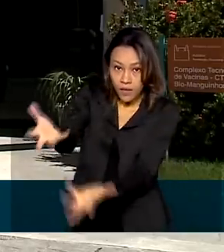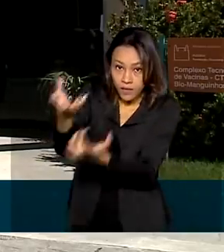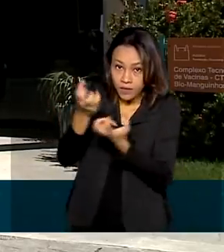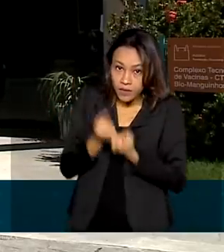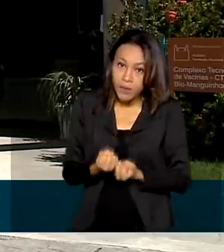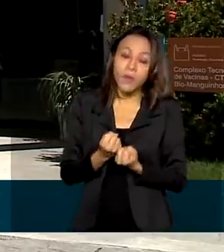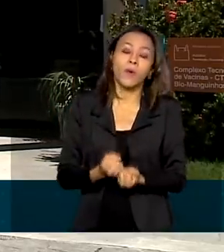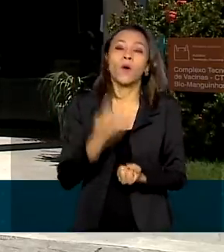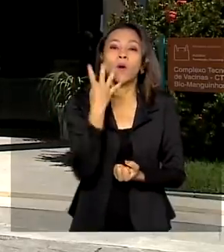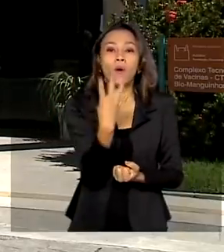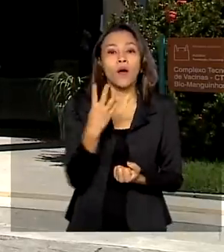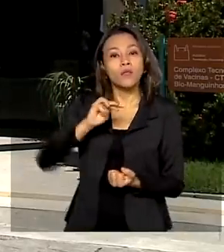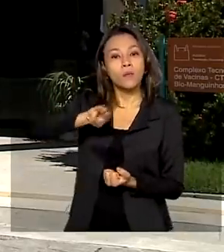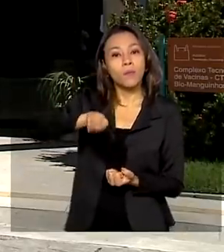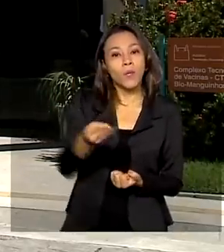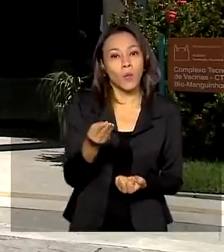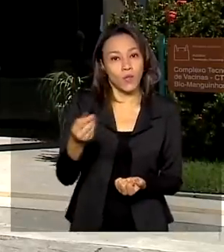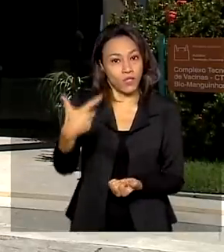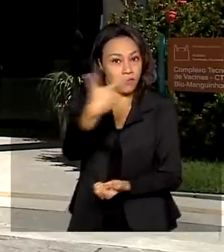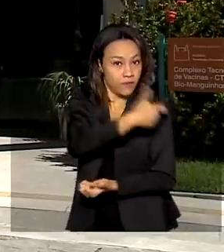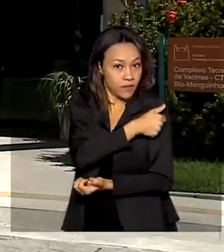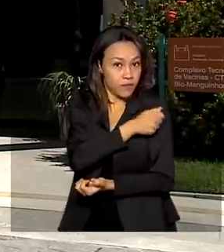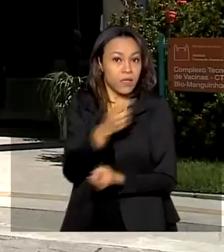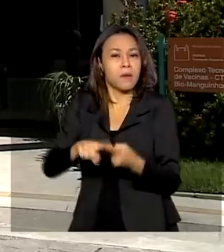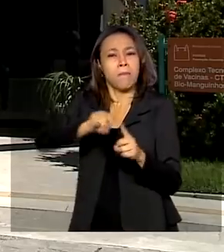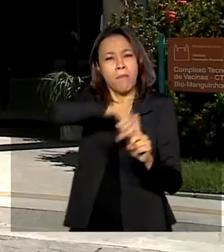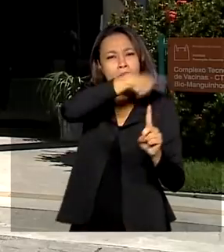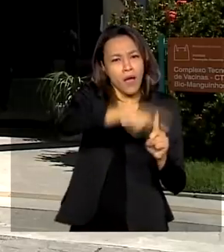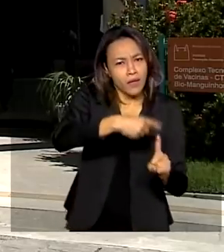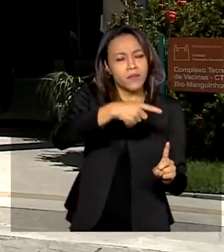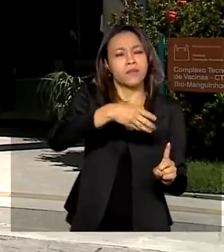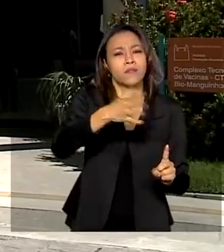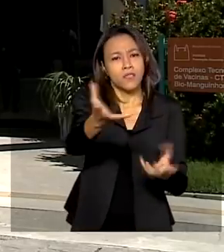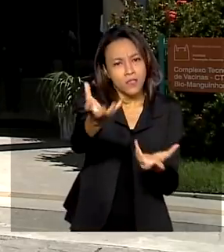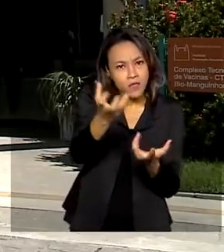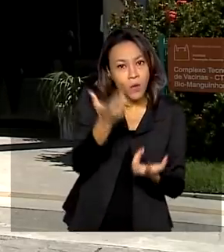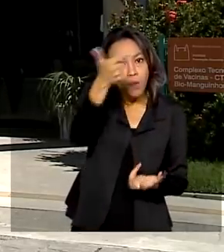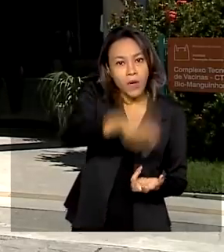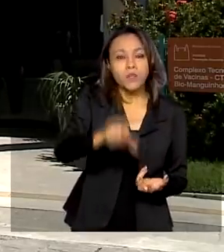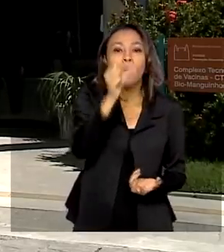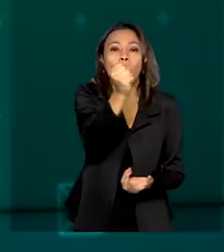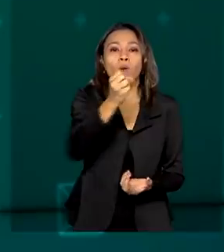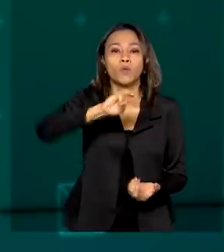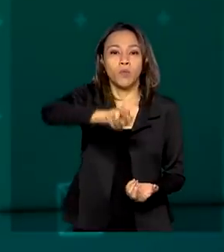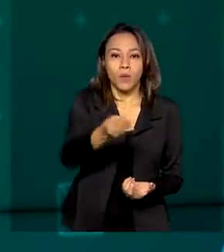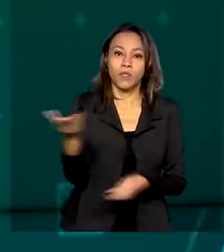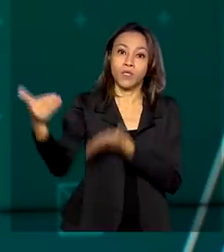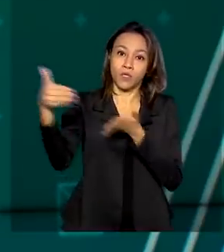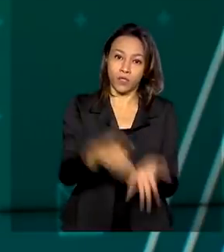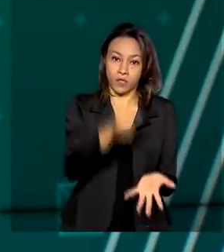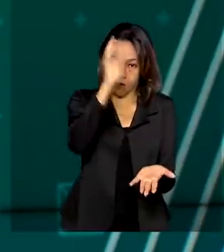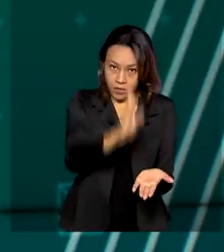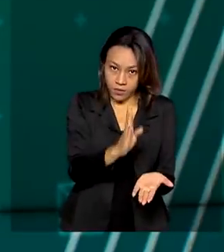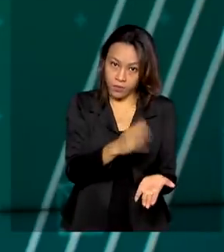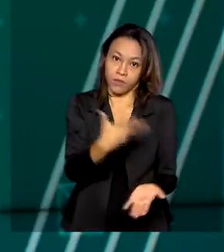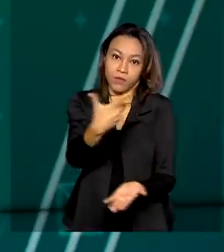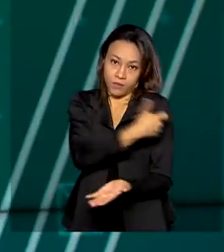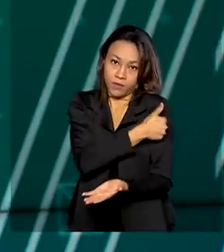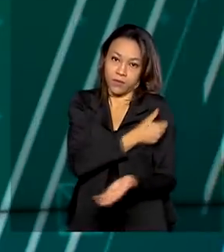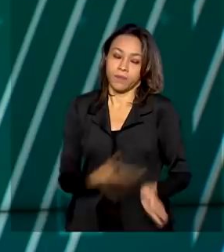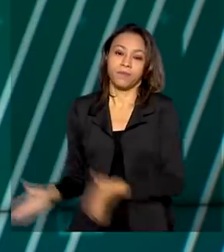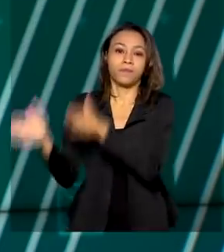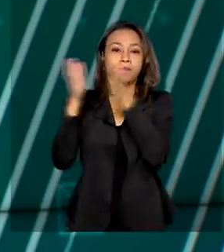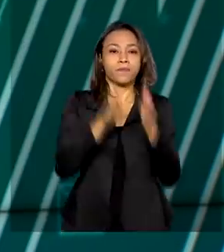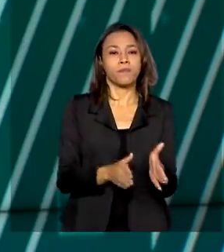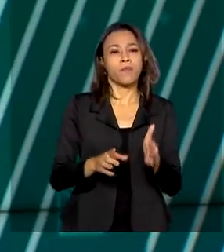E a previsão é de que nos próximos meses, outras 8 milhões de doses cheguem ao Brasil. Um decreto do presidente